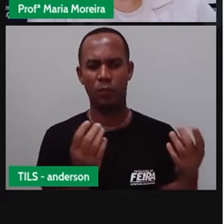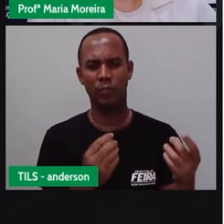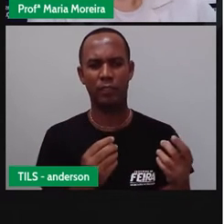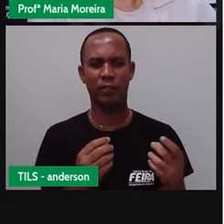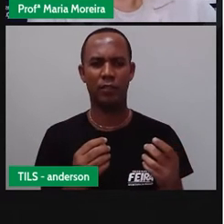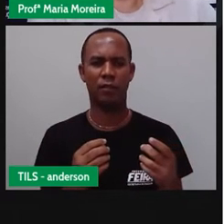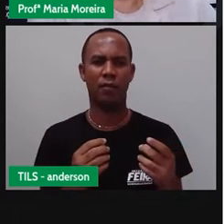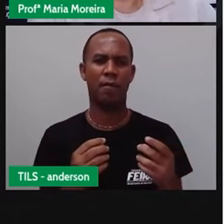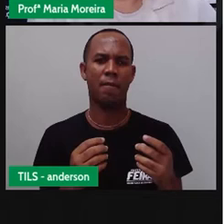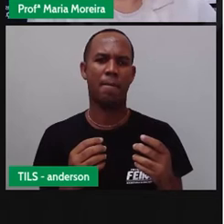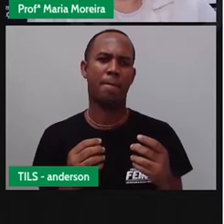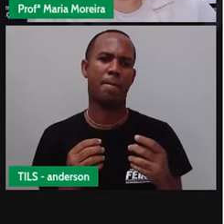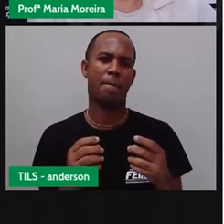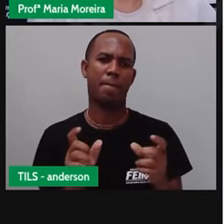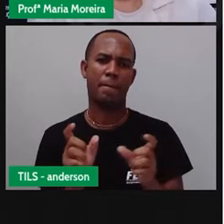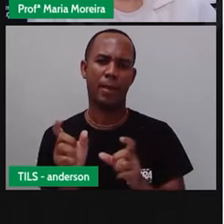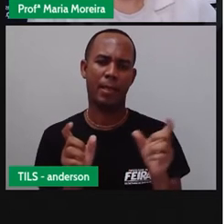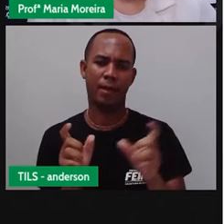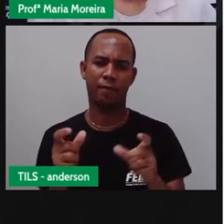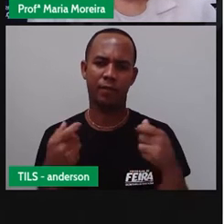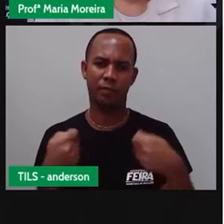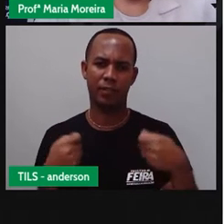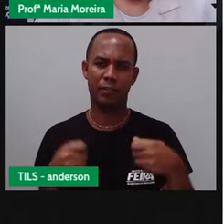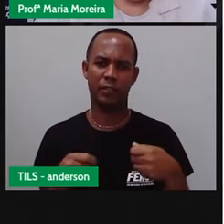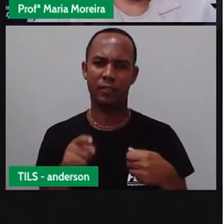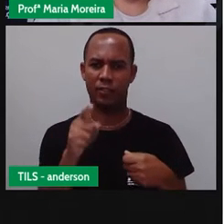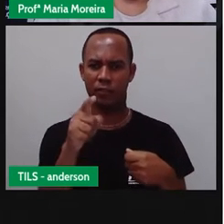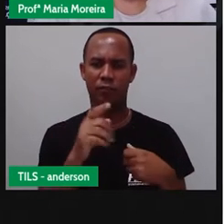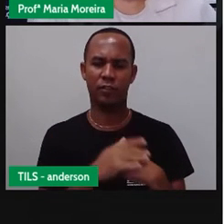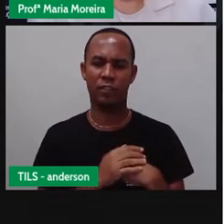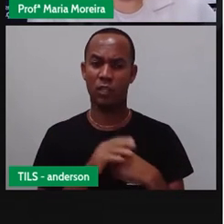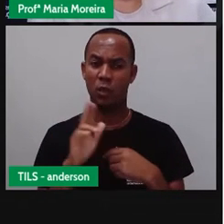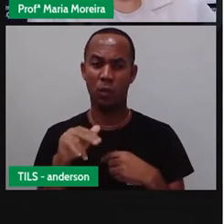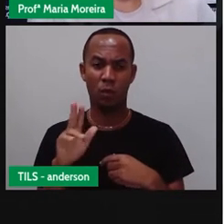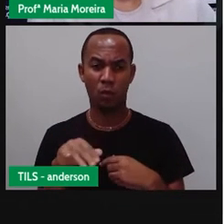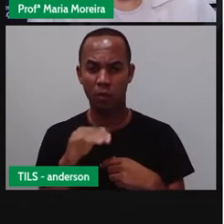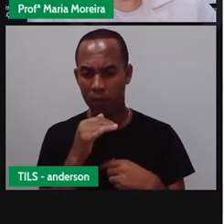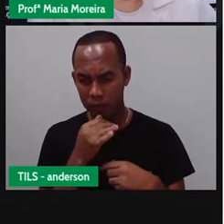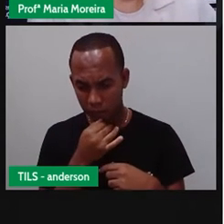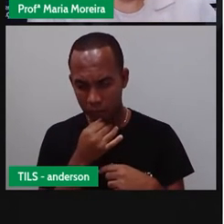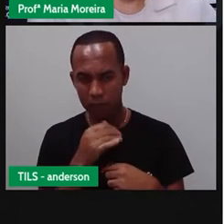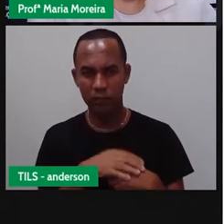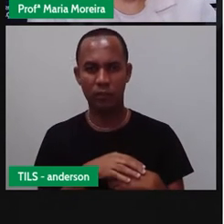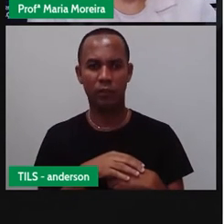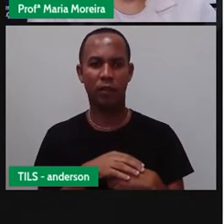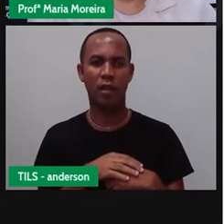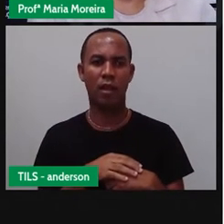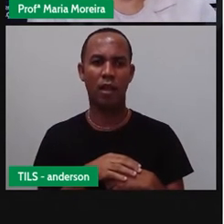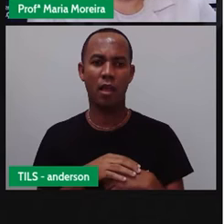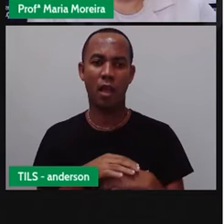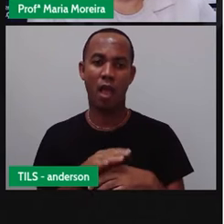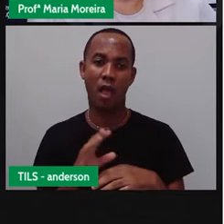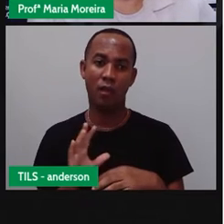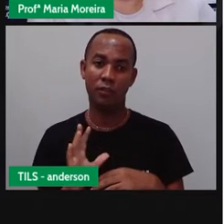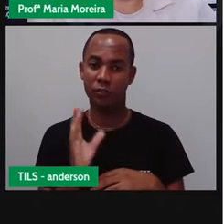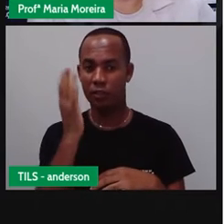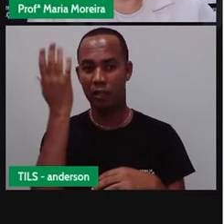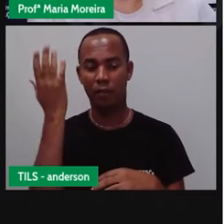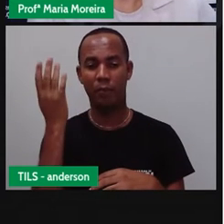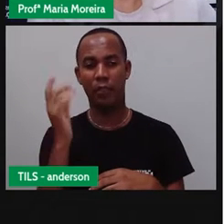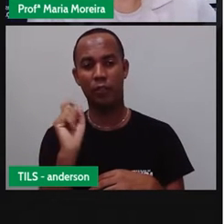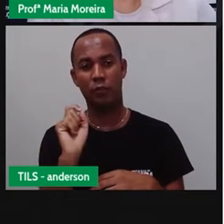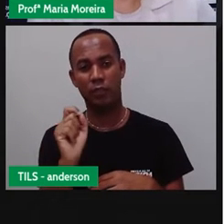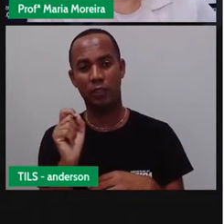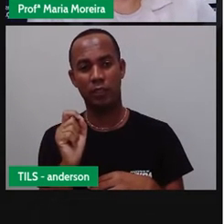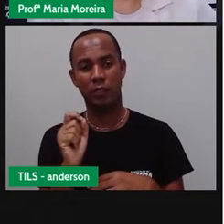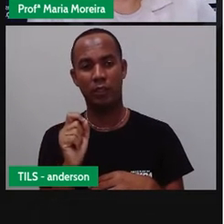você. Não desanime. Mesmo que alguém se esqueça, acabará lembrando mais cedo ou mais tarde.